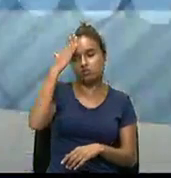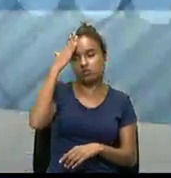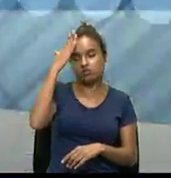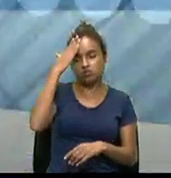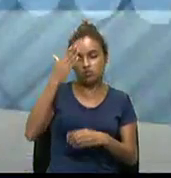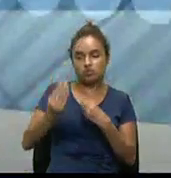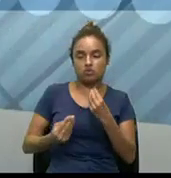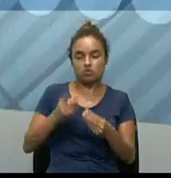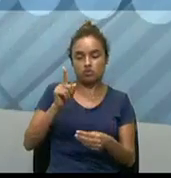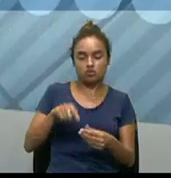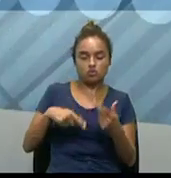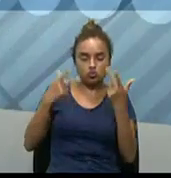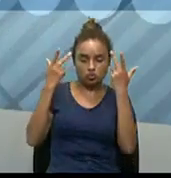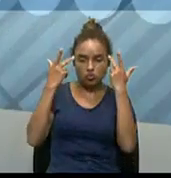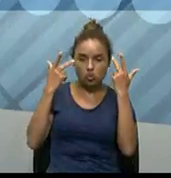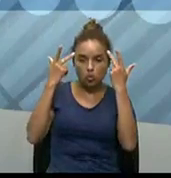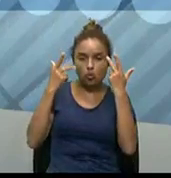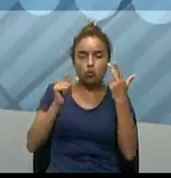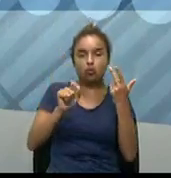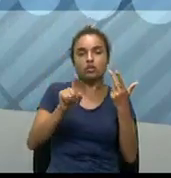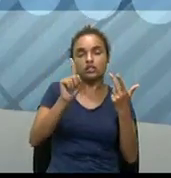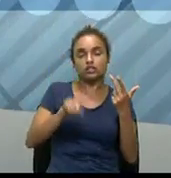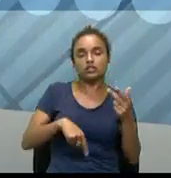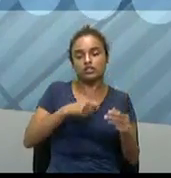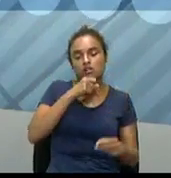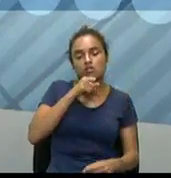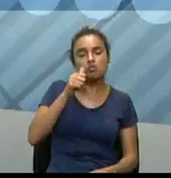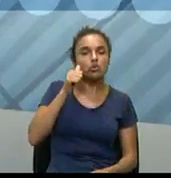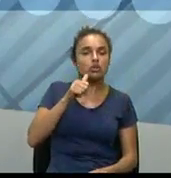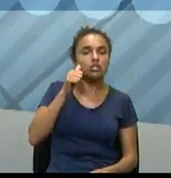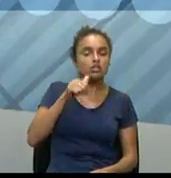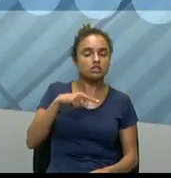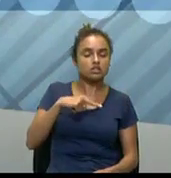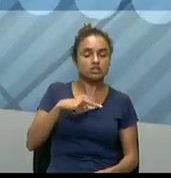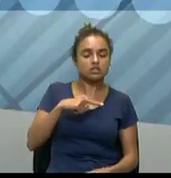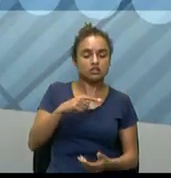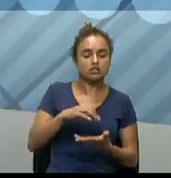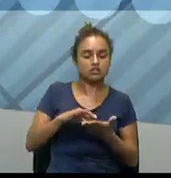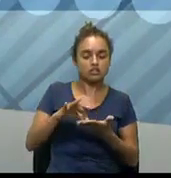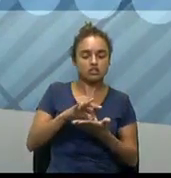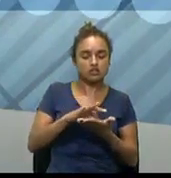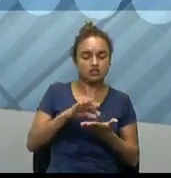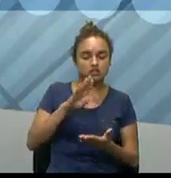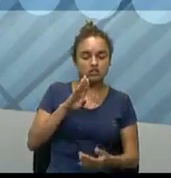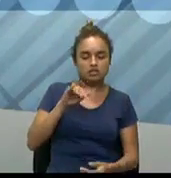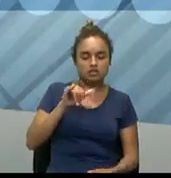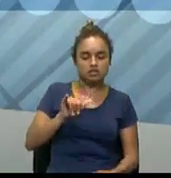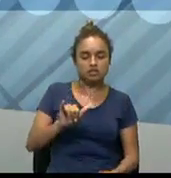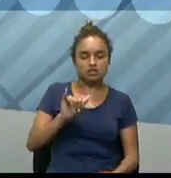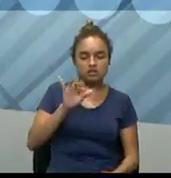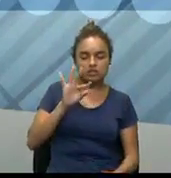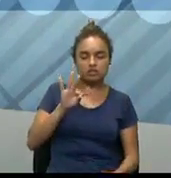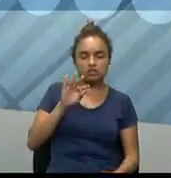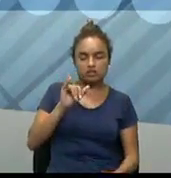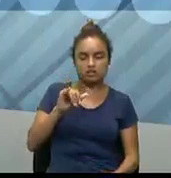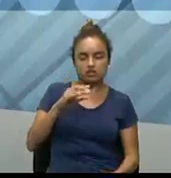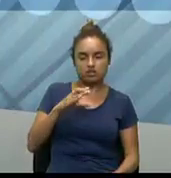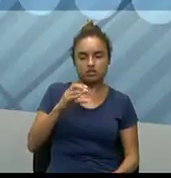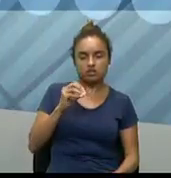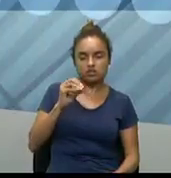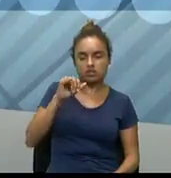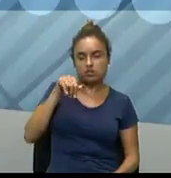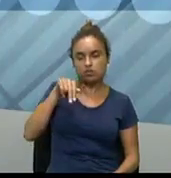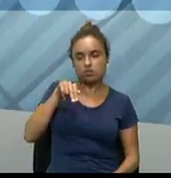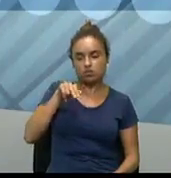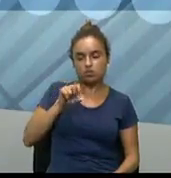e hoje é comum, né? Falar assim, ah, até minha avó tem a moeda Bitcoin. Pode ser, né? Então, que alguns de vocês que estão me